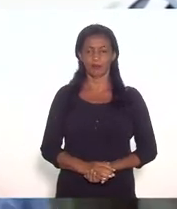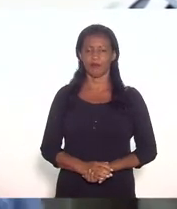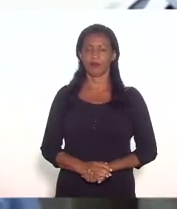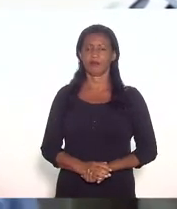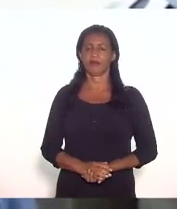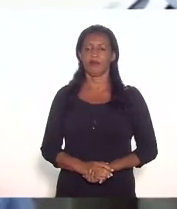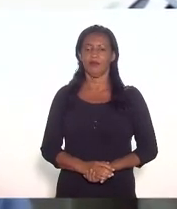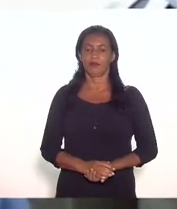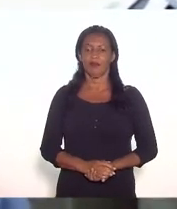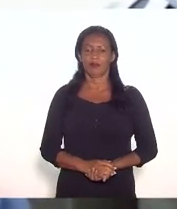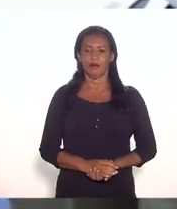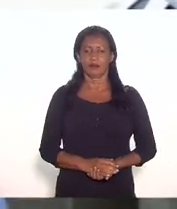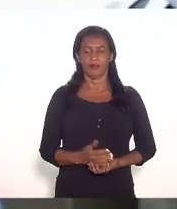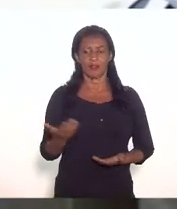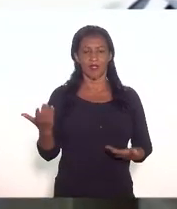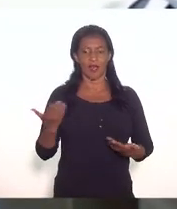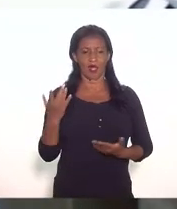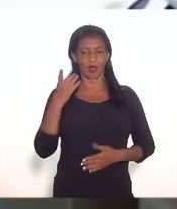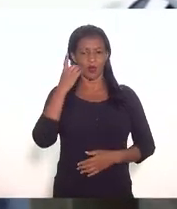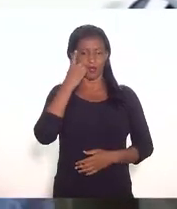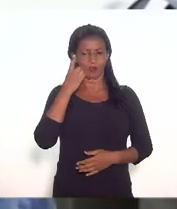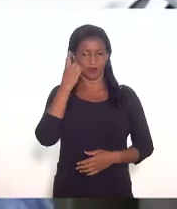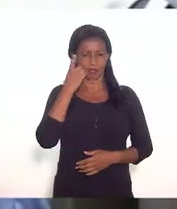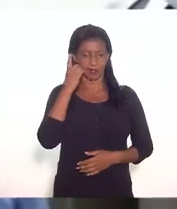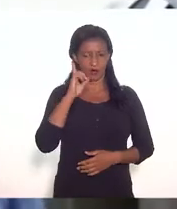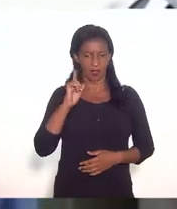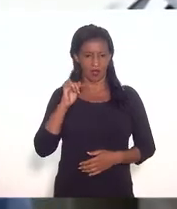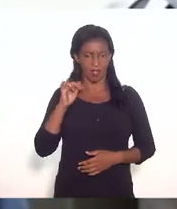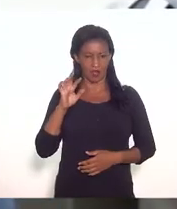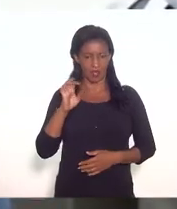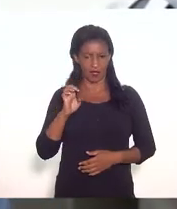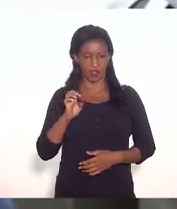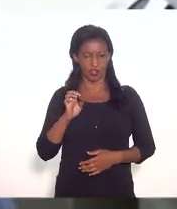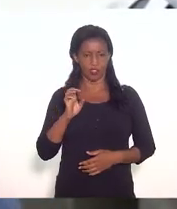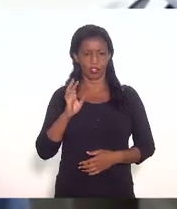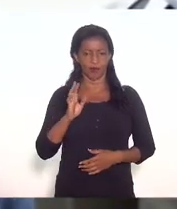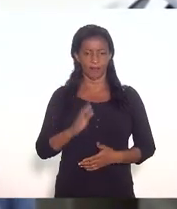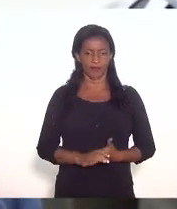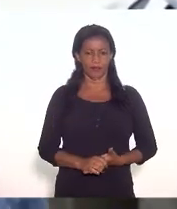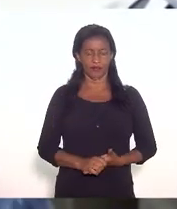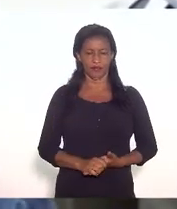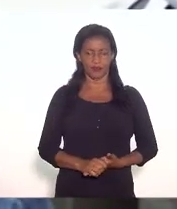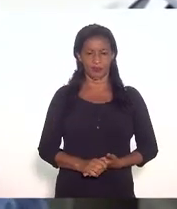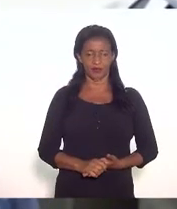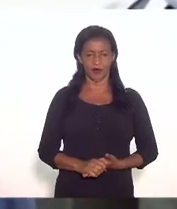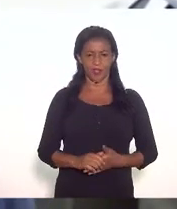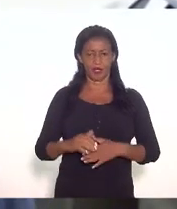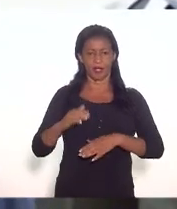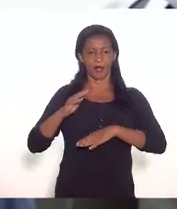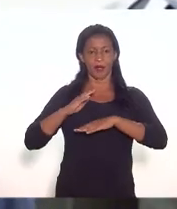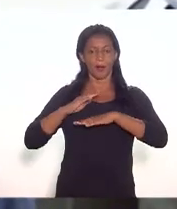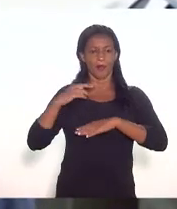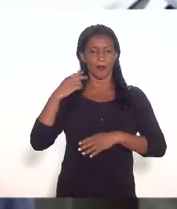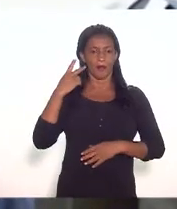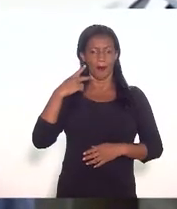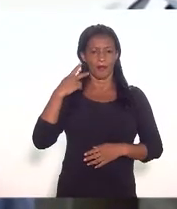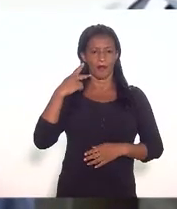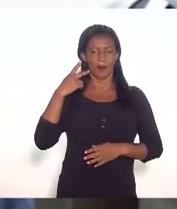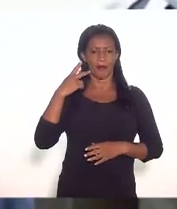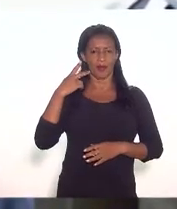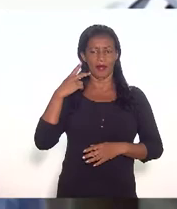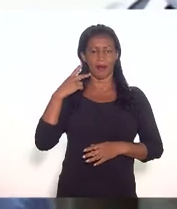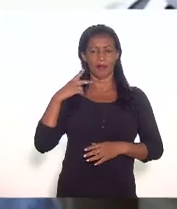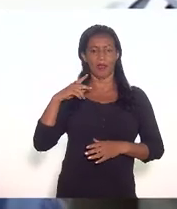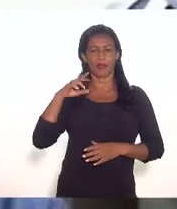vamos dizer agora o deputado Otávio Leite que já foi estudioso do assunto no parlamento Fluminense é na Câmara